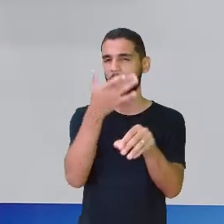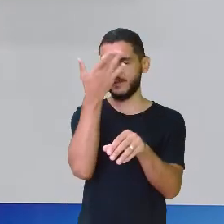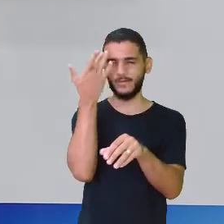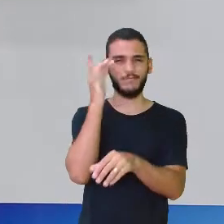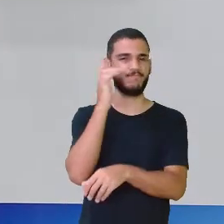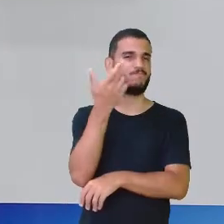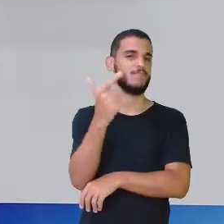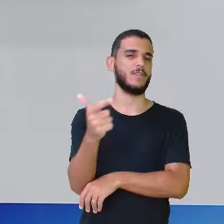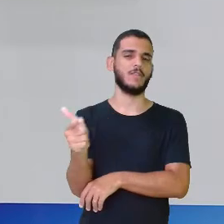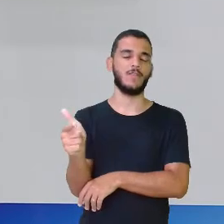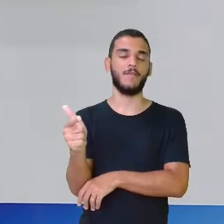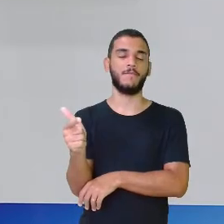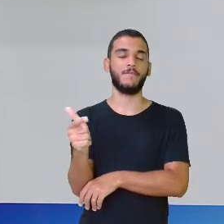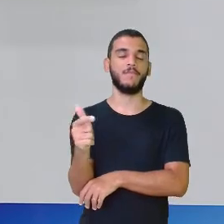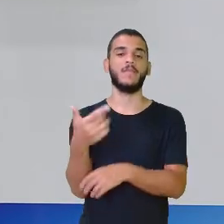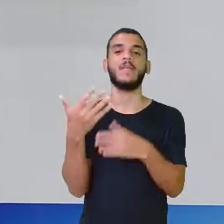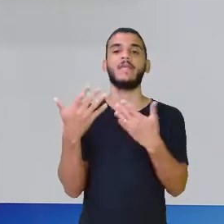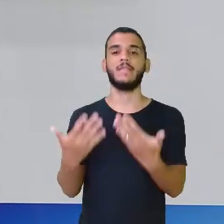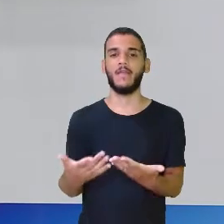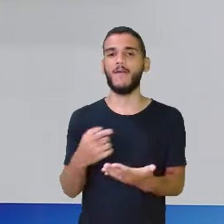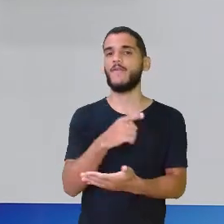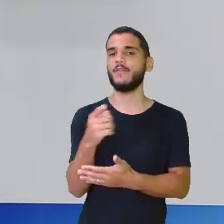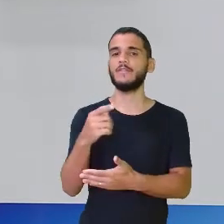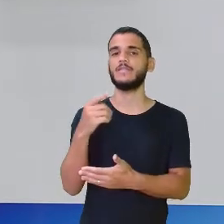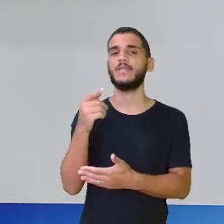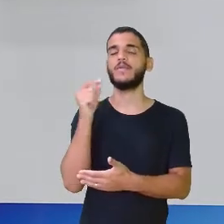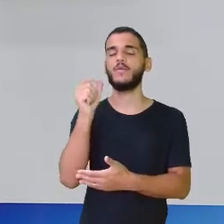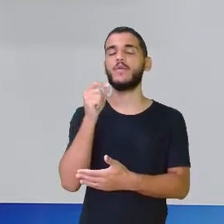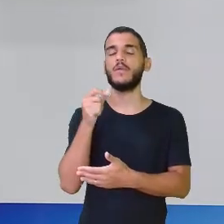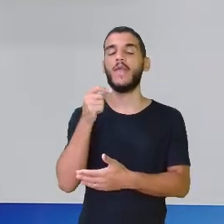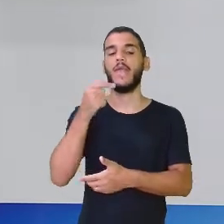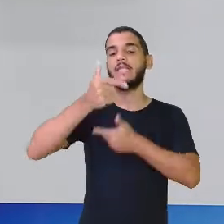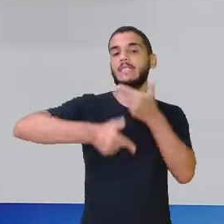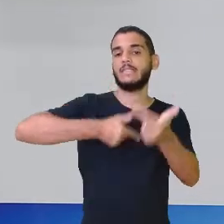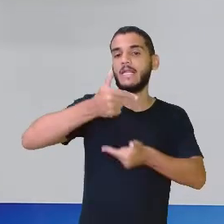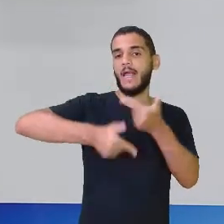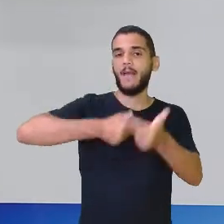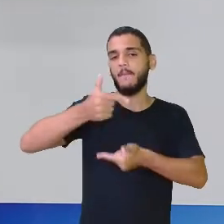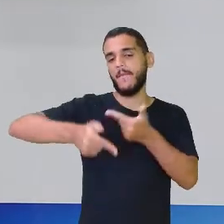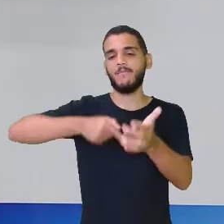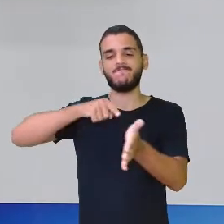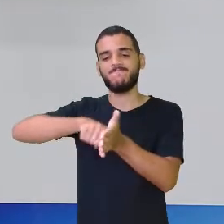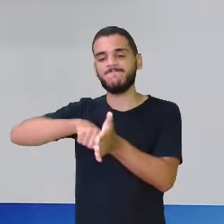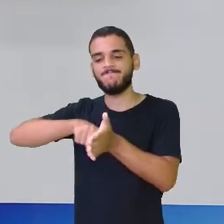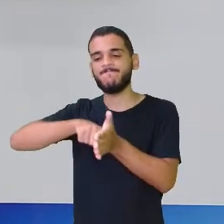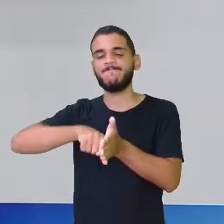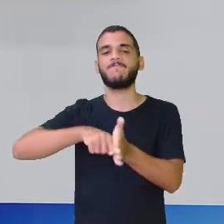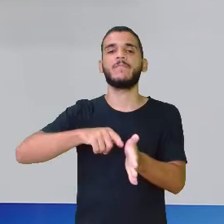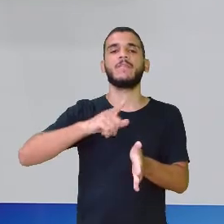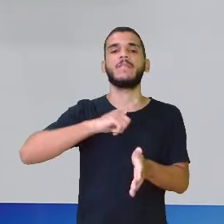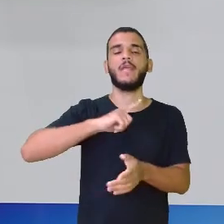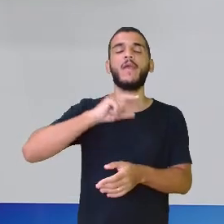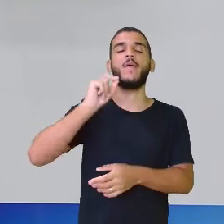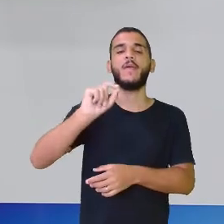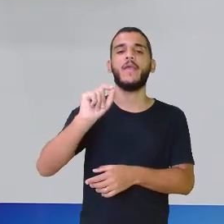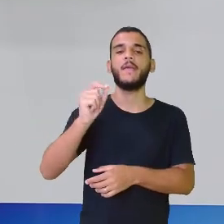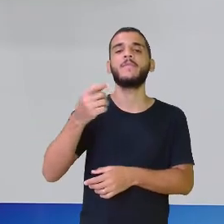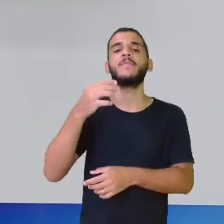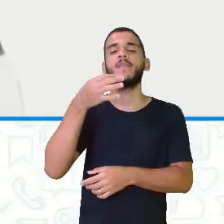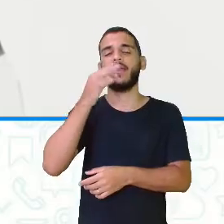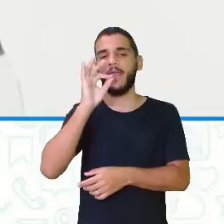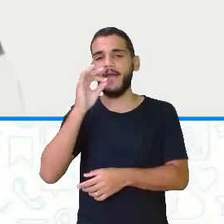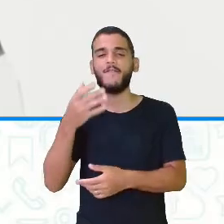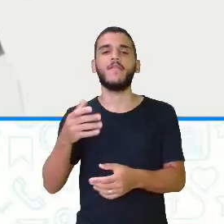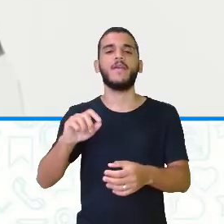Então, eles diziam aqui, vocês vão procurar trabalho. E eles começaram a ir para as lavouras de café. E também, olha,